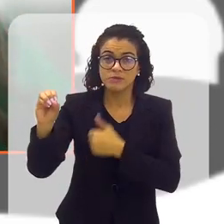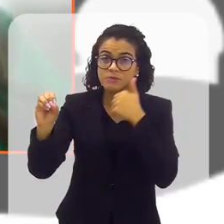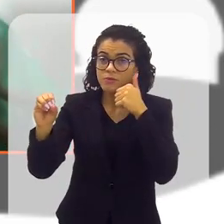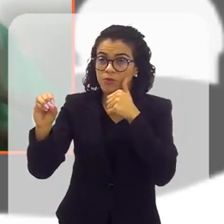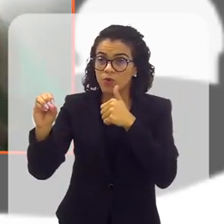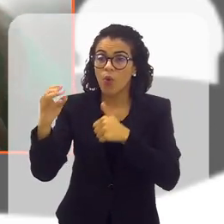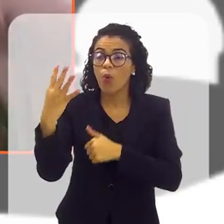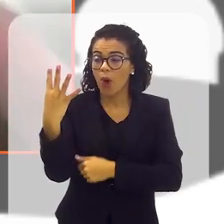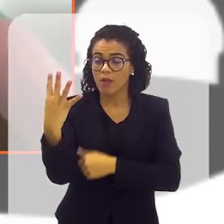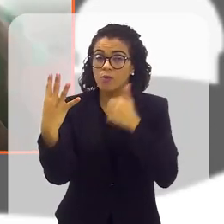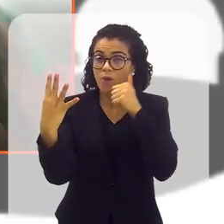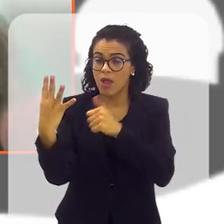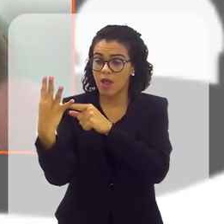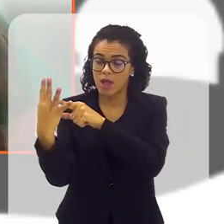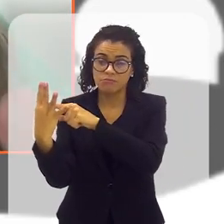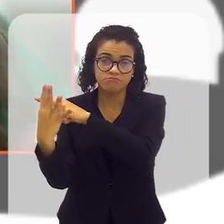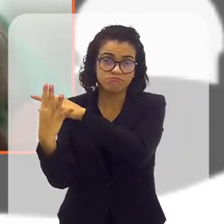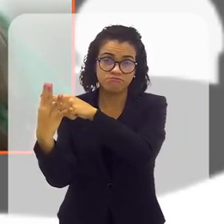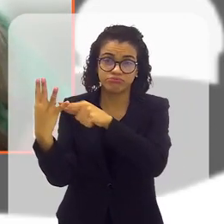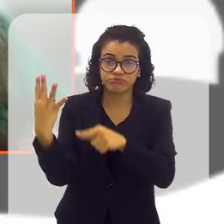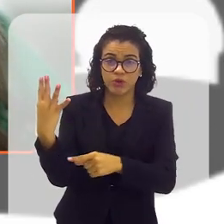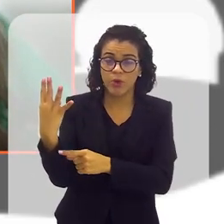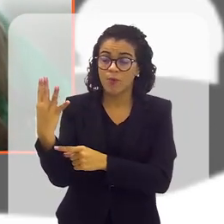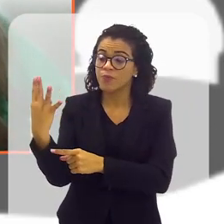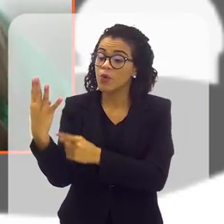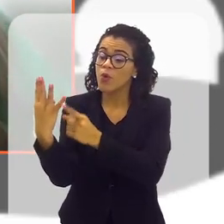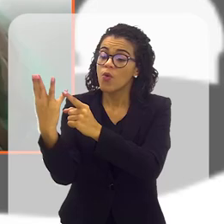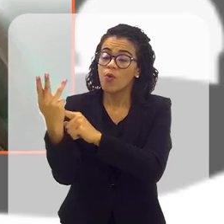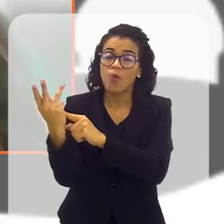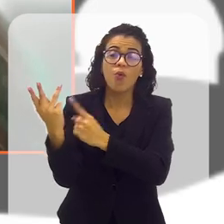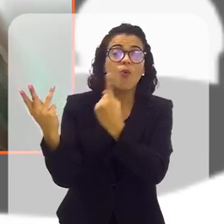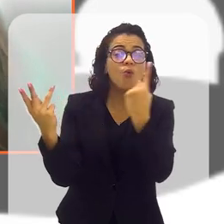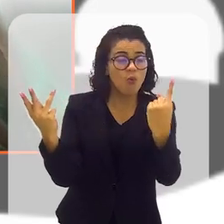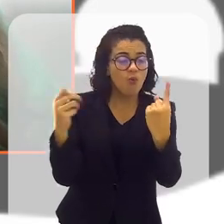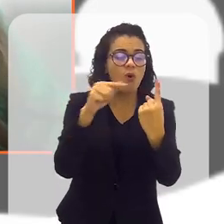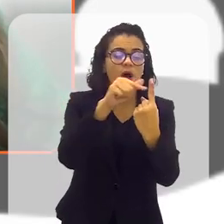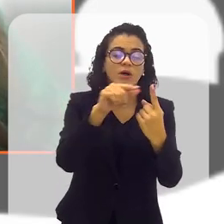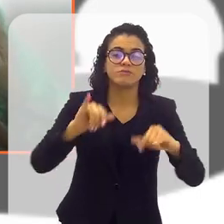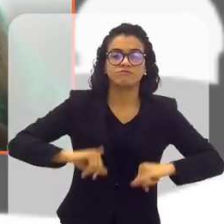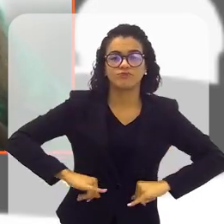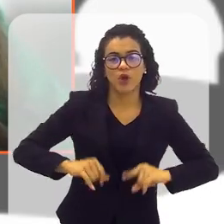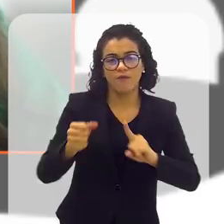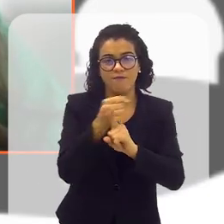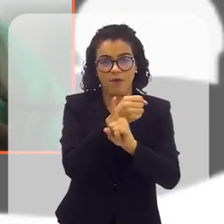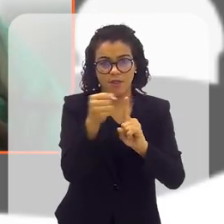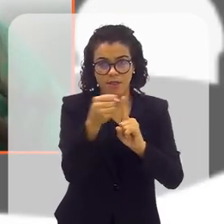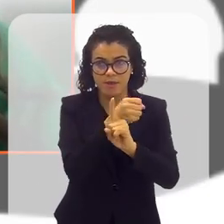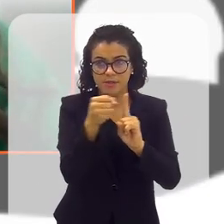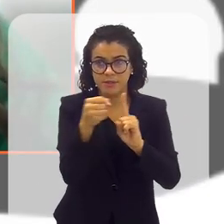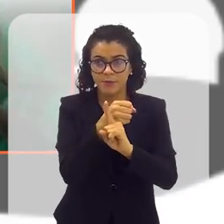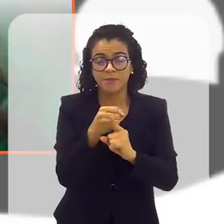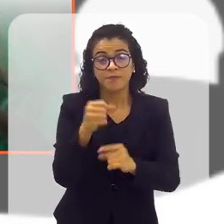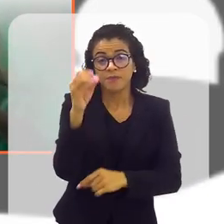acho que uma em cada quatro mulheres, não é, Heloísa? É vítima de violência. Então, assim, no Brasil, nós